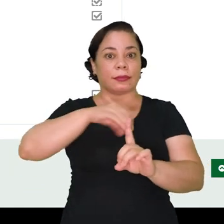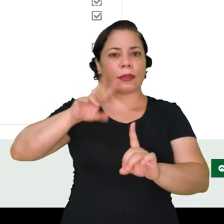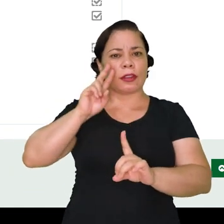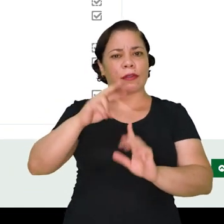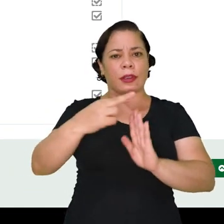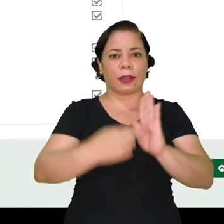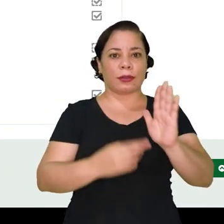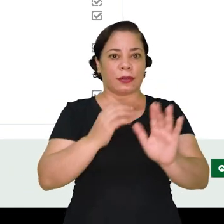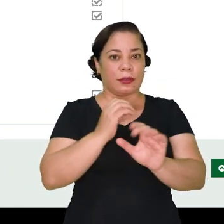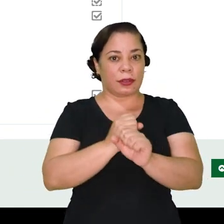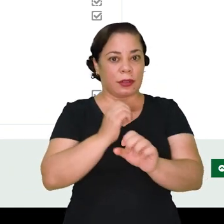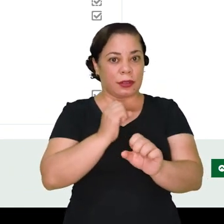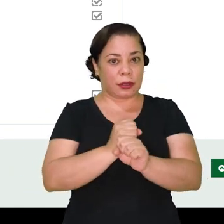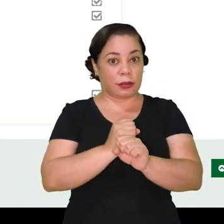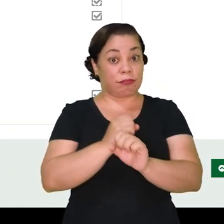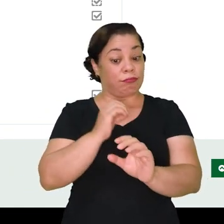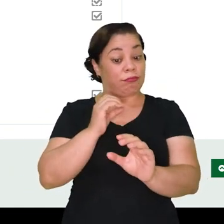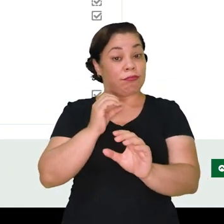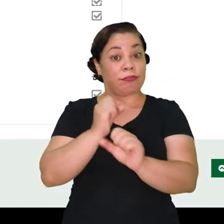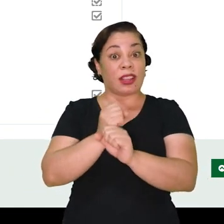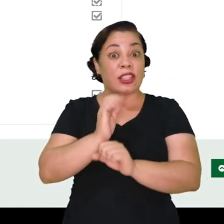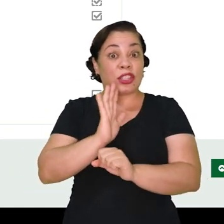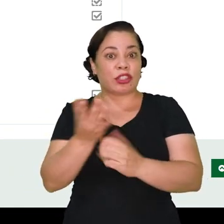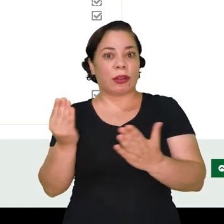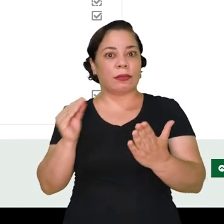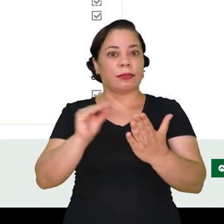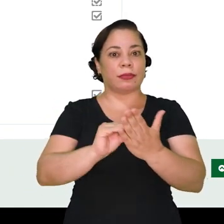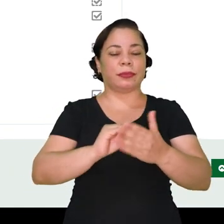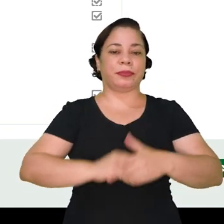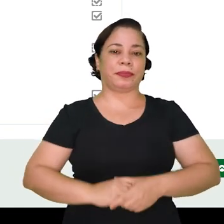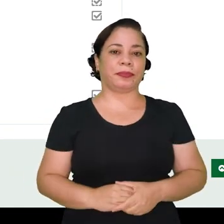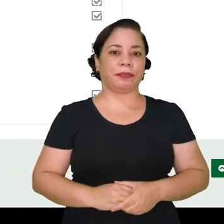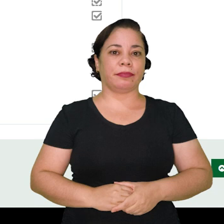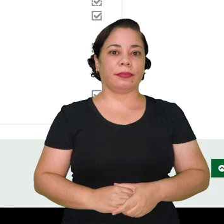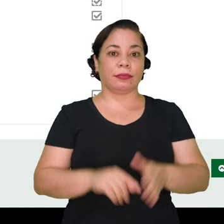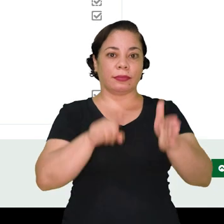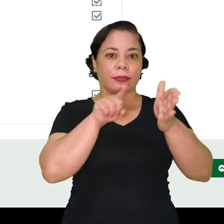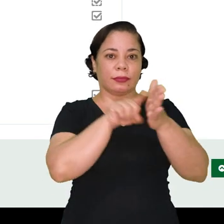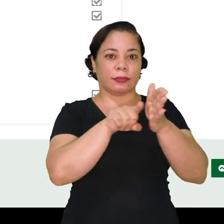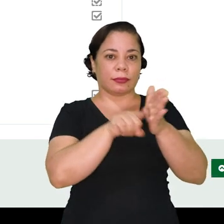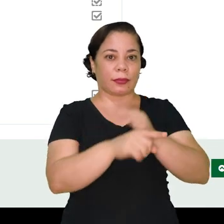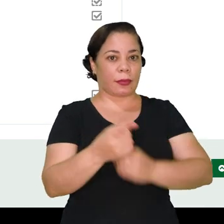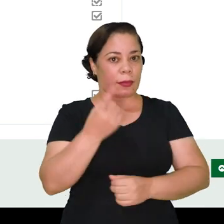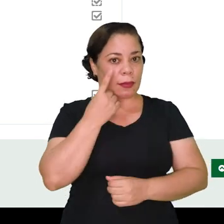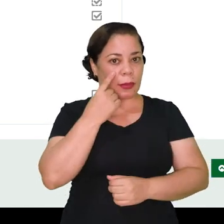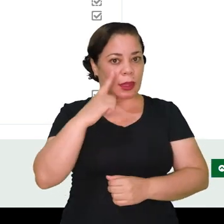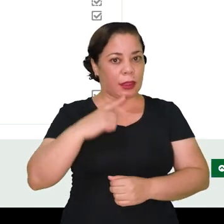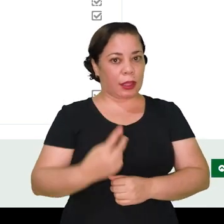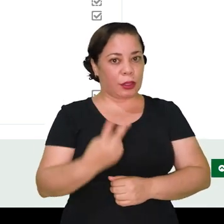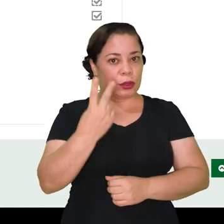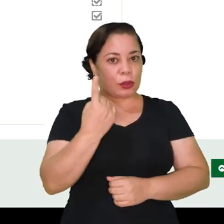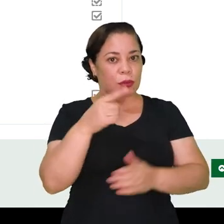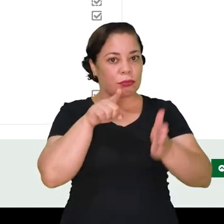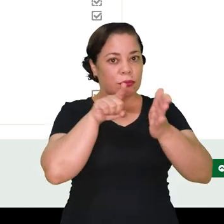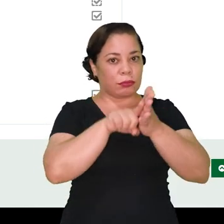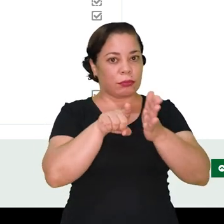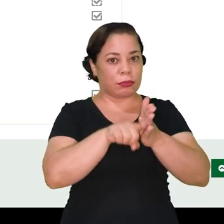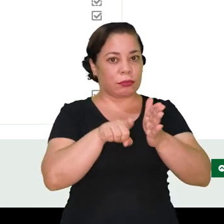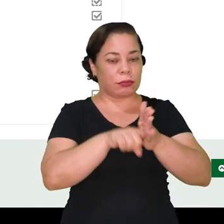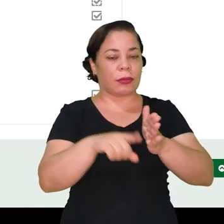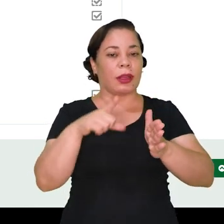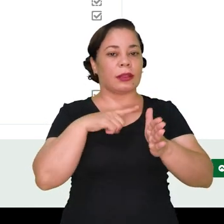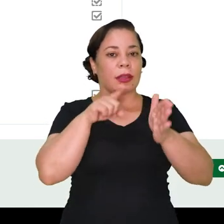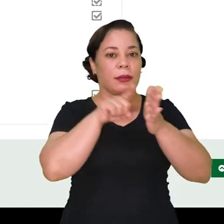vai verificar o relatório de notas, essas notas já estão lá. O questionário, observe que ele tem dois. Tem um